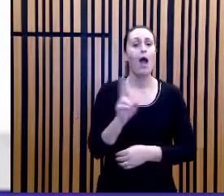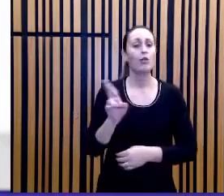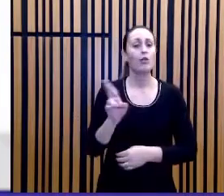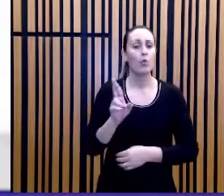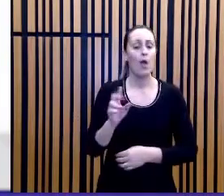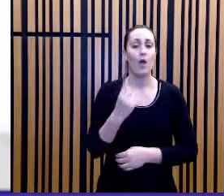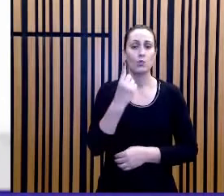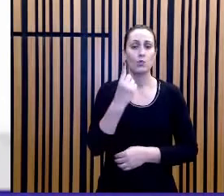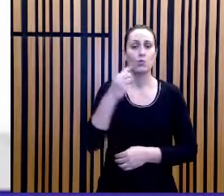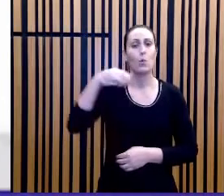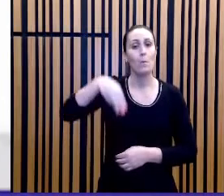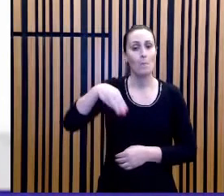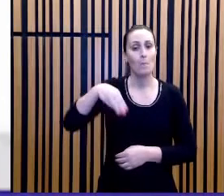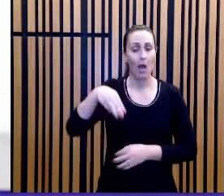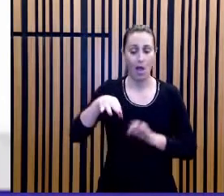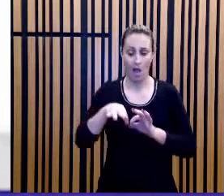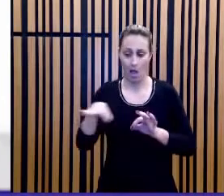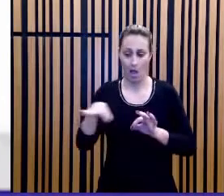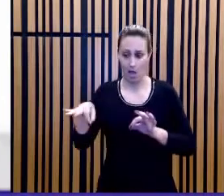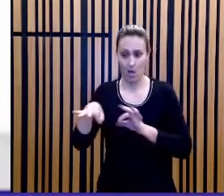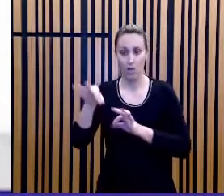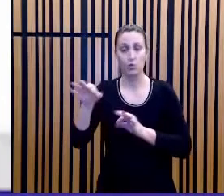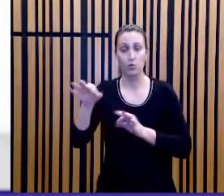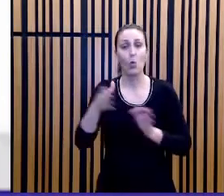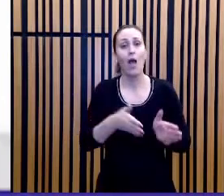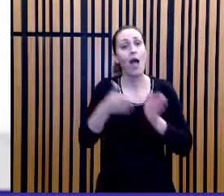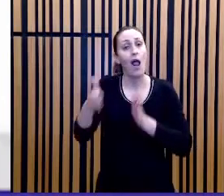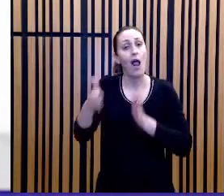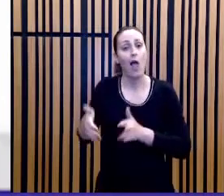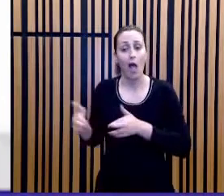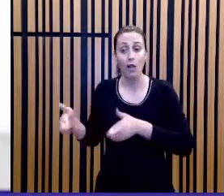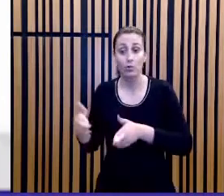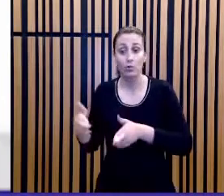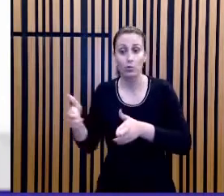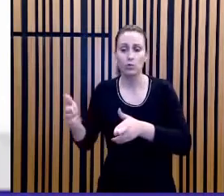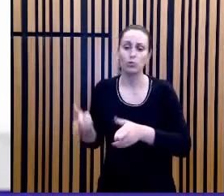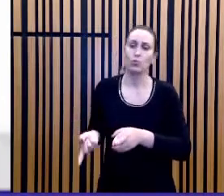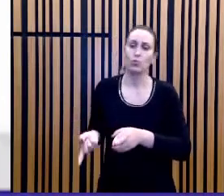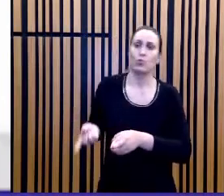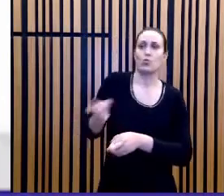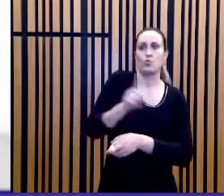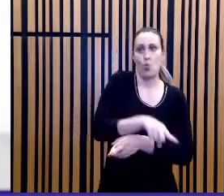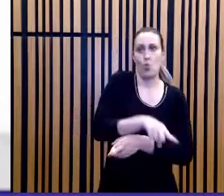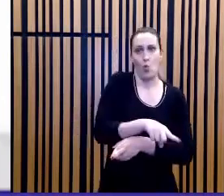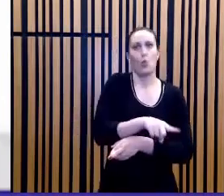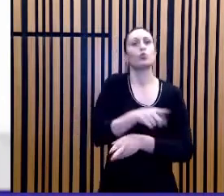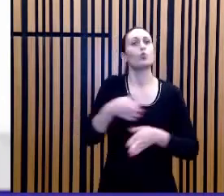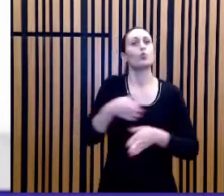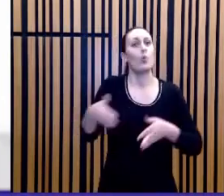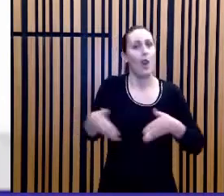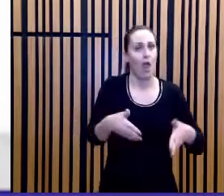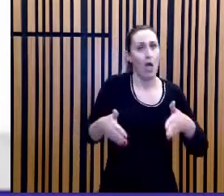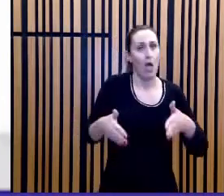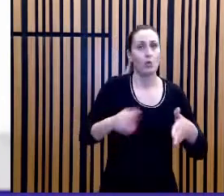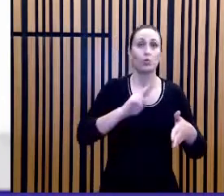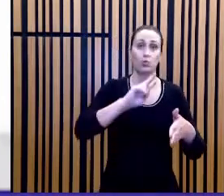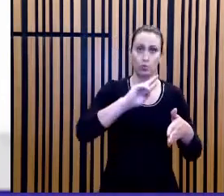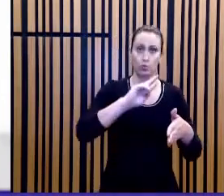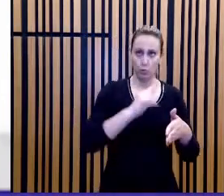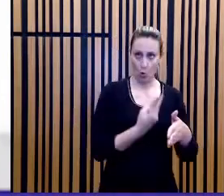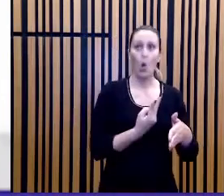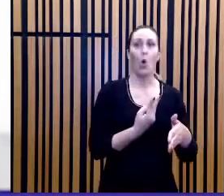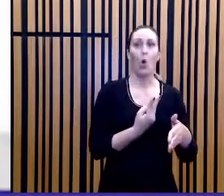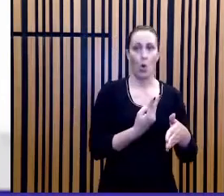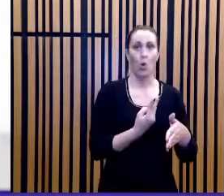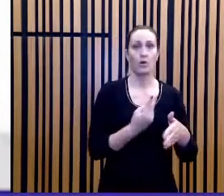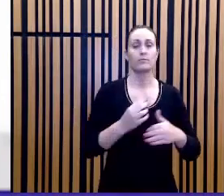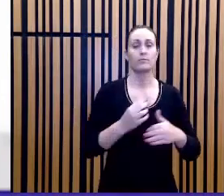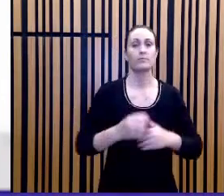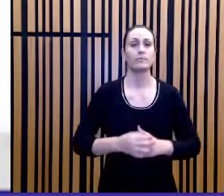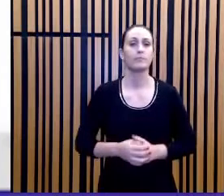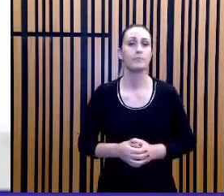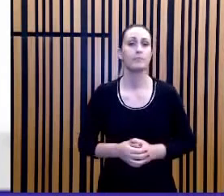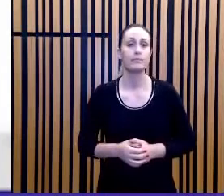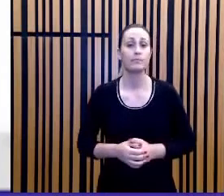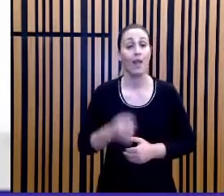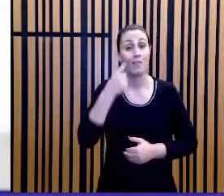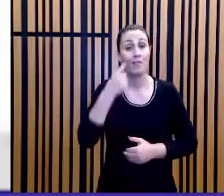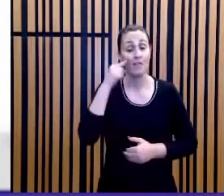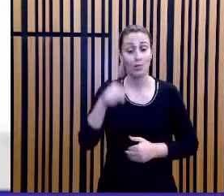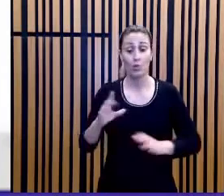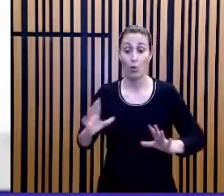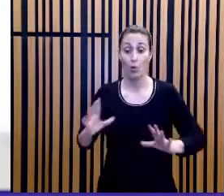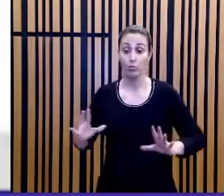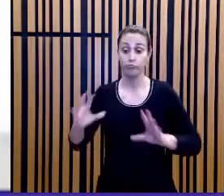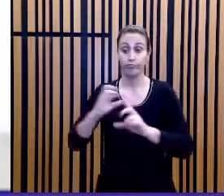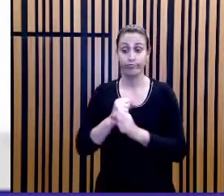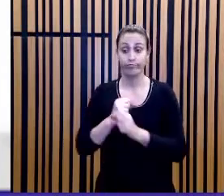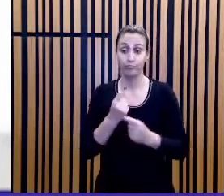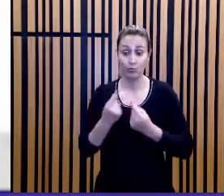paralelos ao rio e R 2,00 por metro para os demais lados. Nessas condições, as dimensões do terreno e o custo total